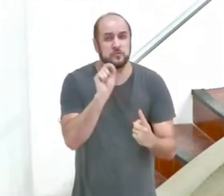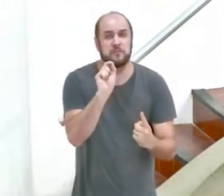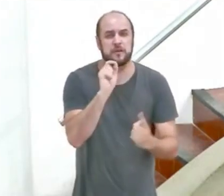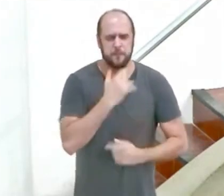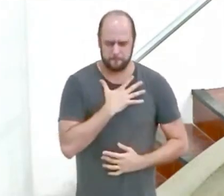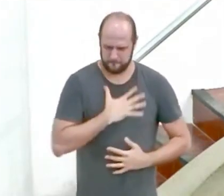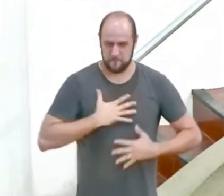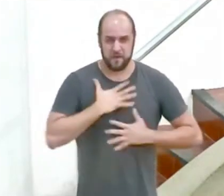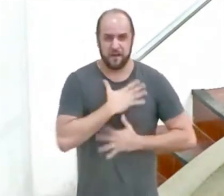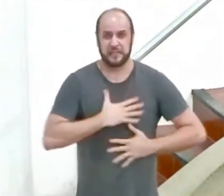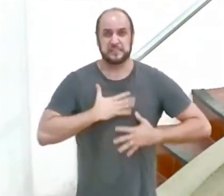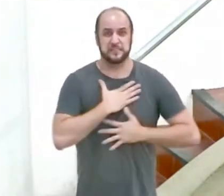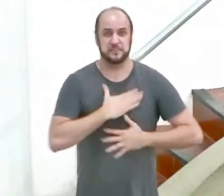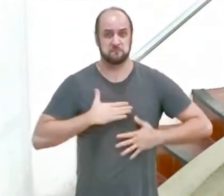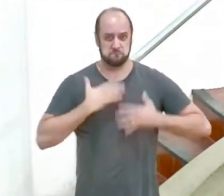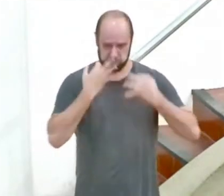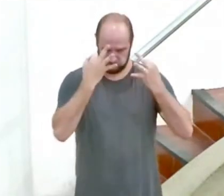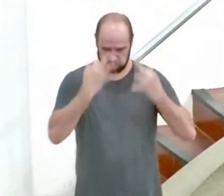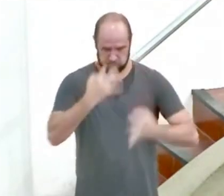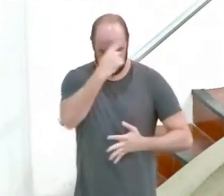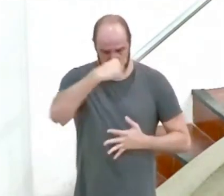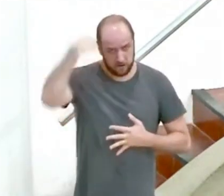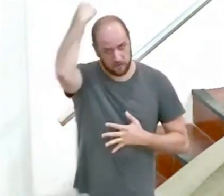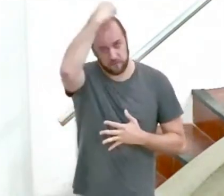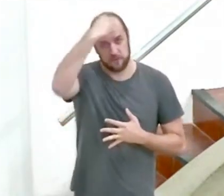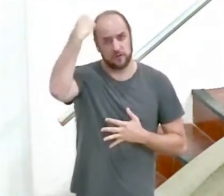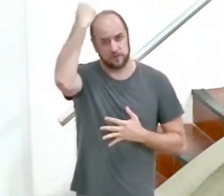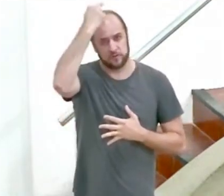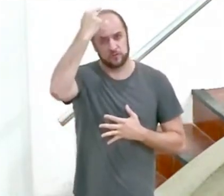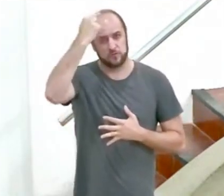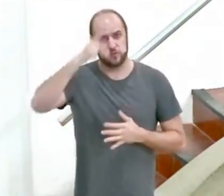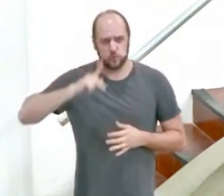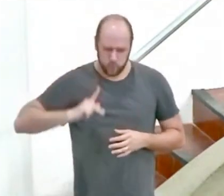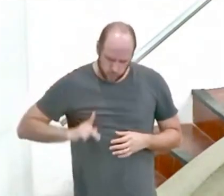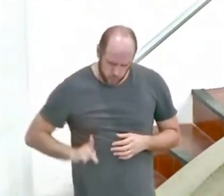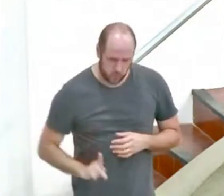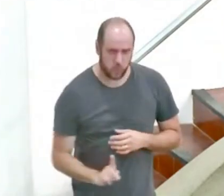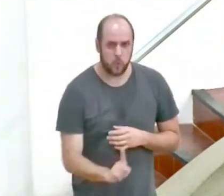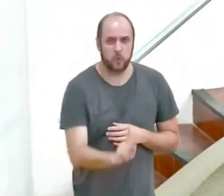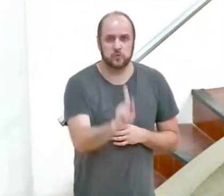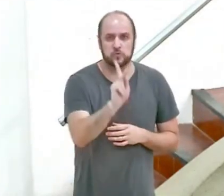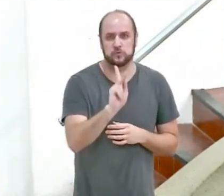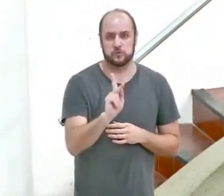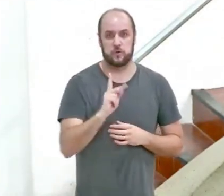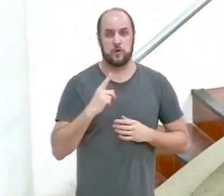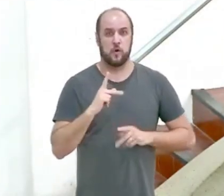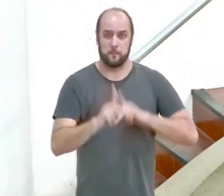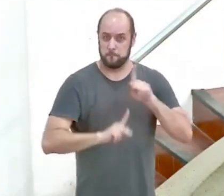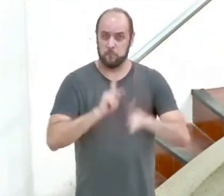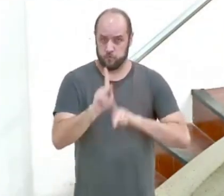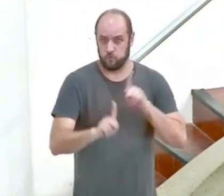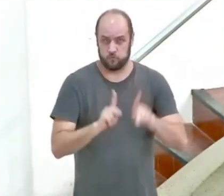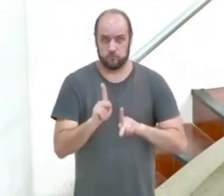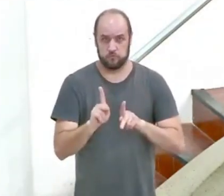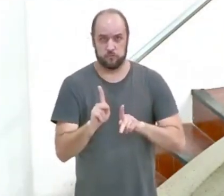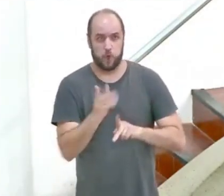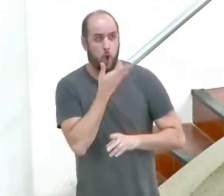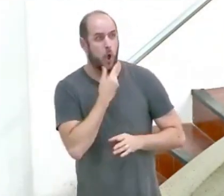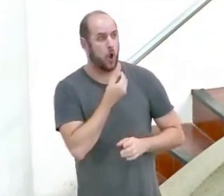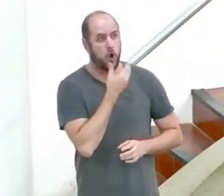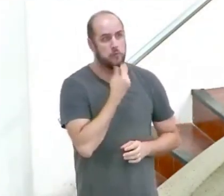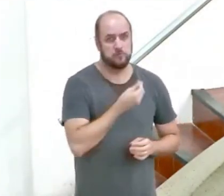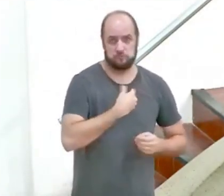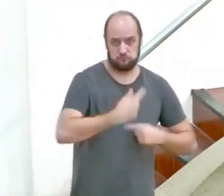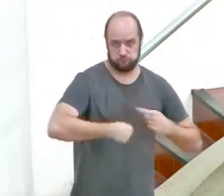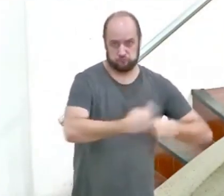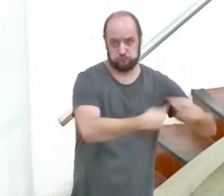imaculado, e a continuidade, não somente da raça humana, mas do povo de Deus. A geração